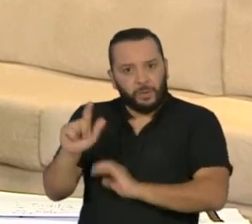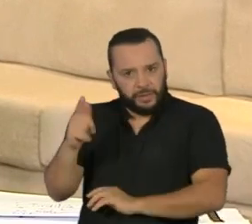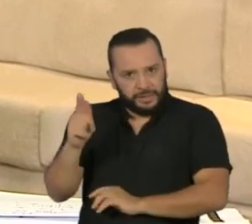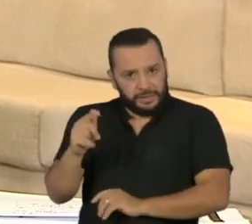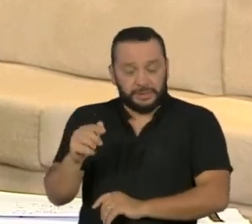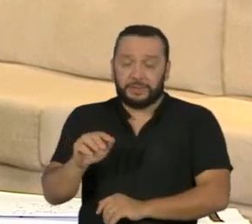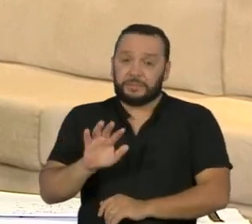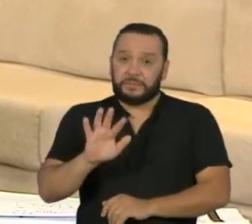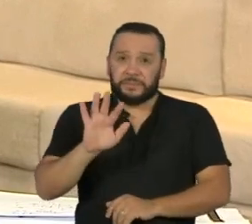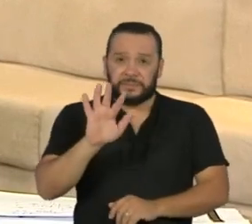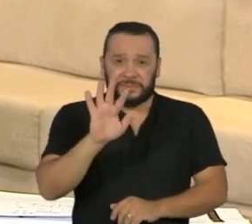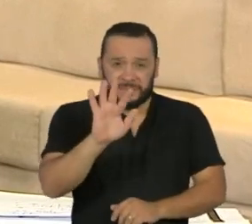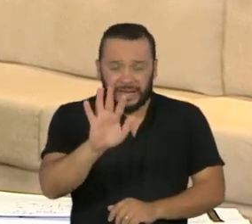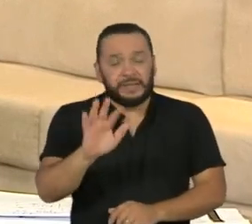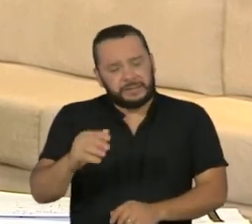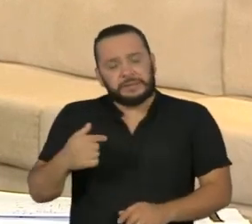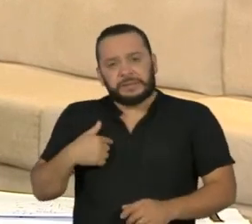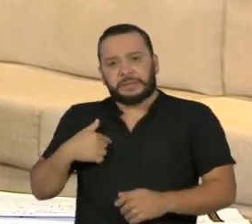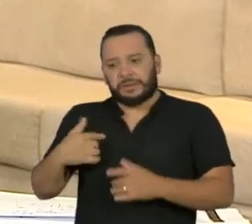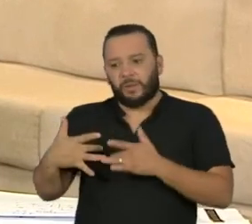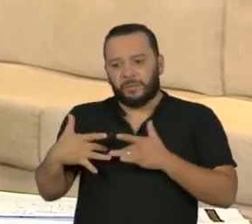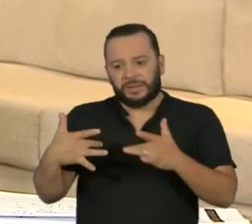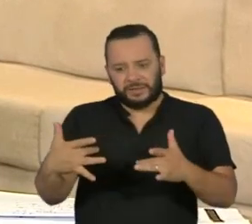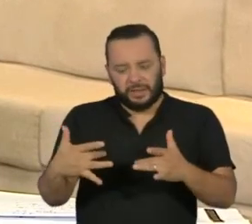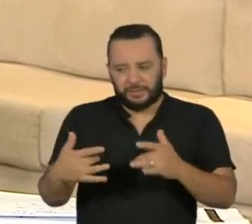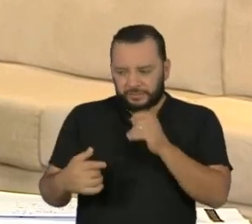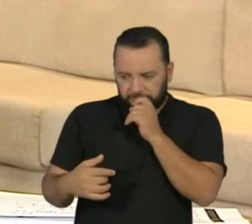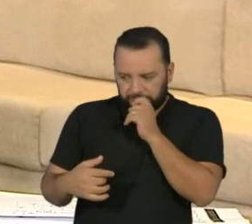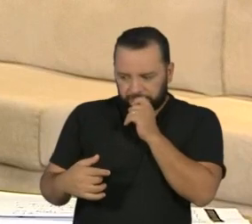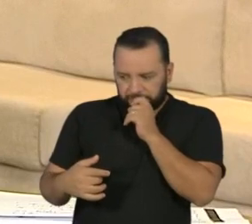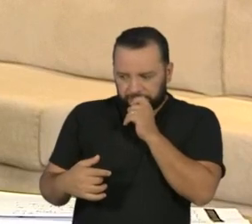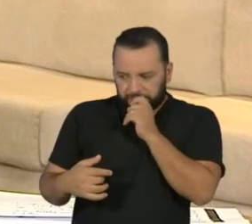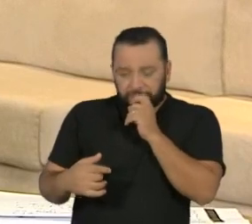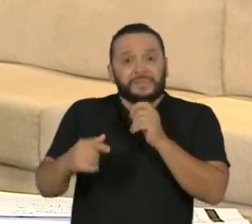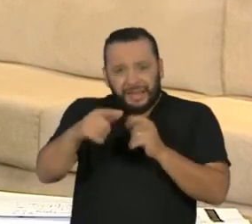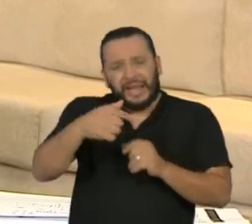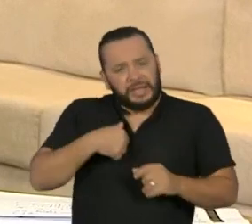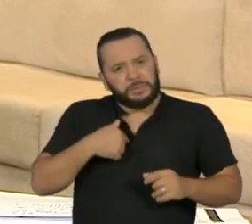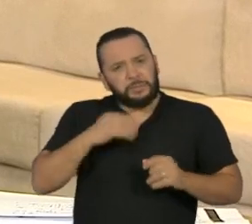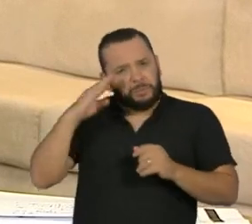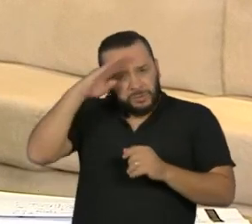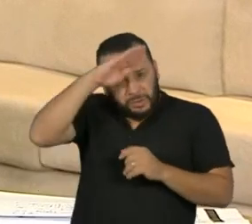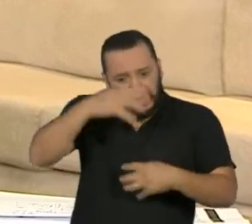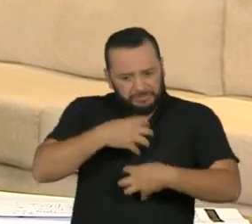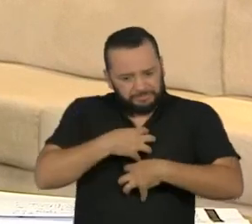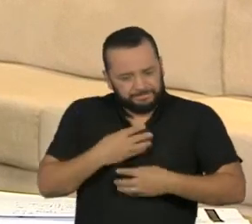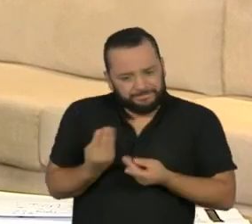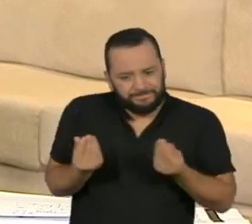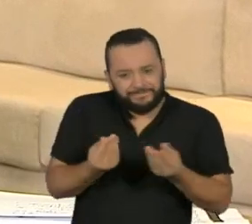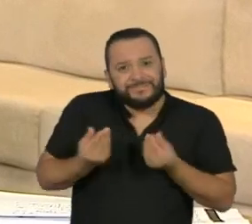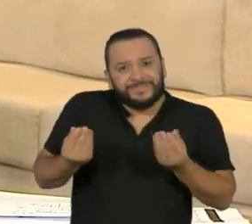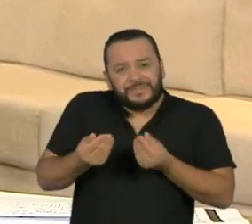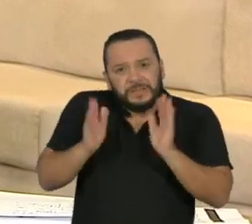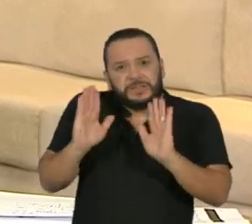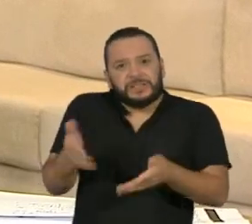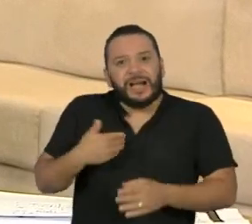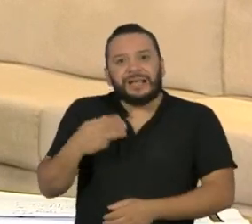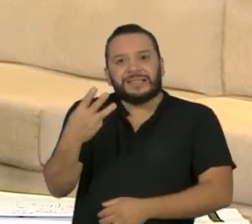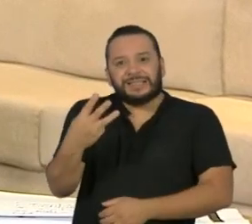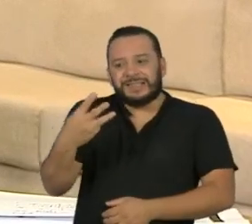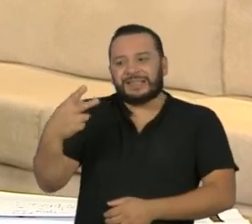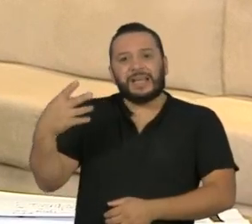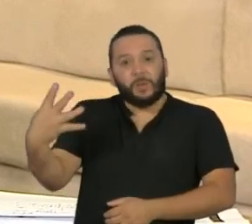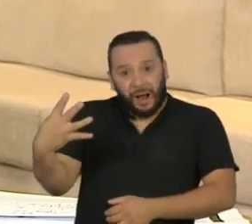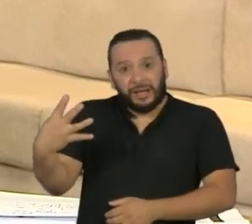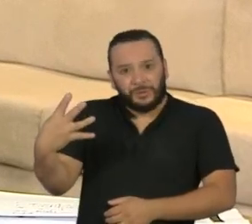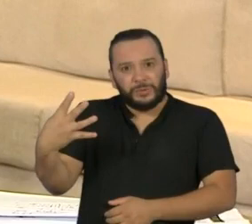porque ele se sensibilizou e mandou buscar os 34 brasileiros que estavam em Wuhan, onde muitos mandatários